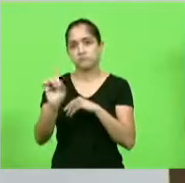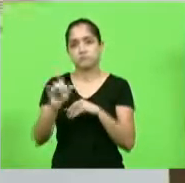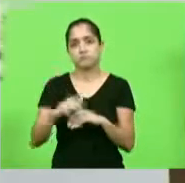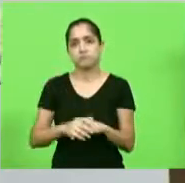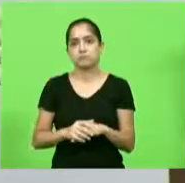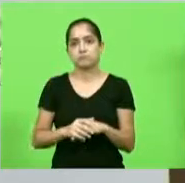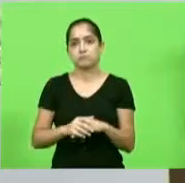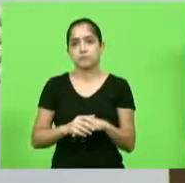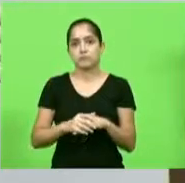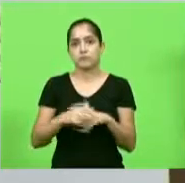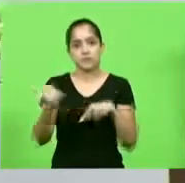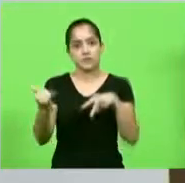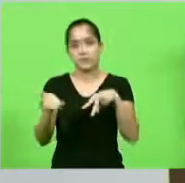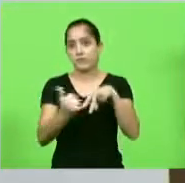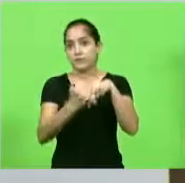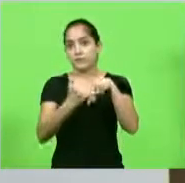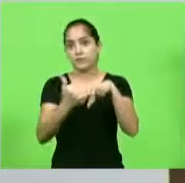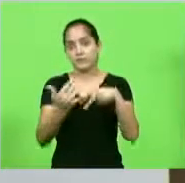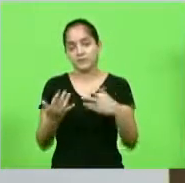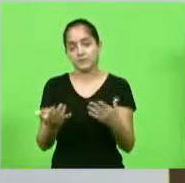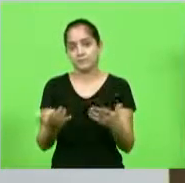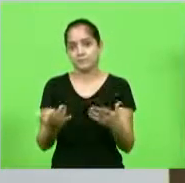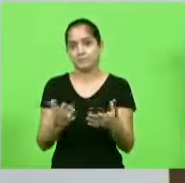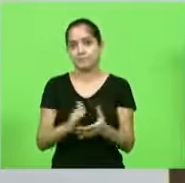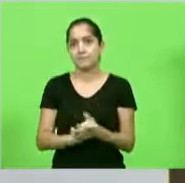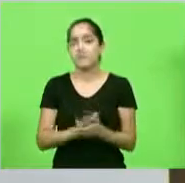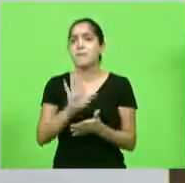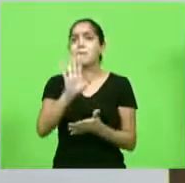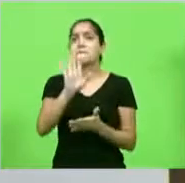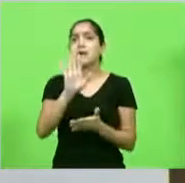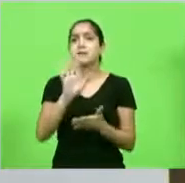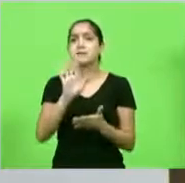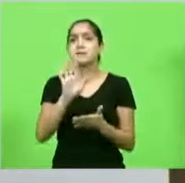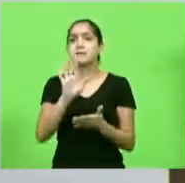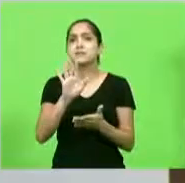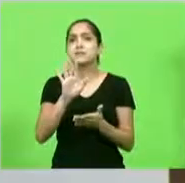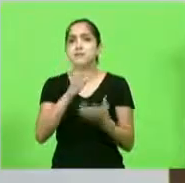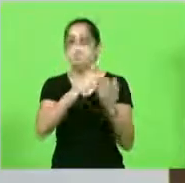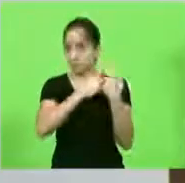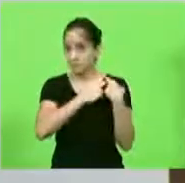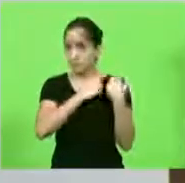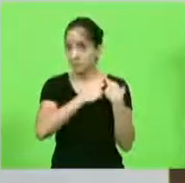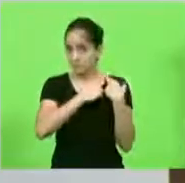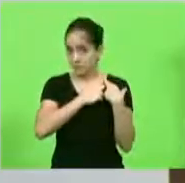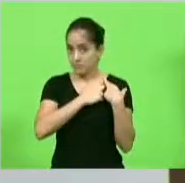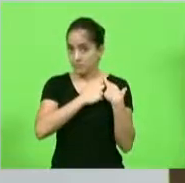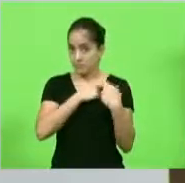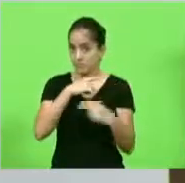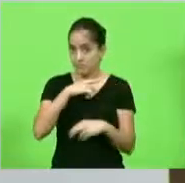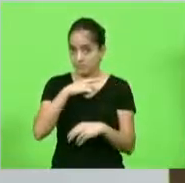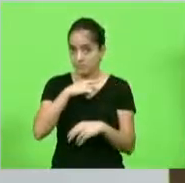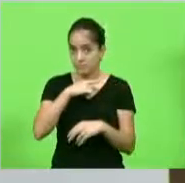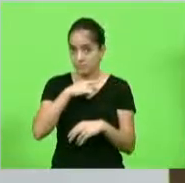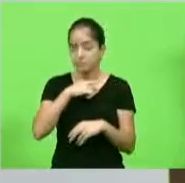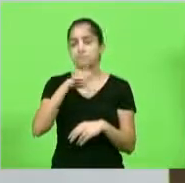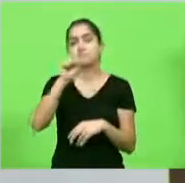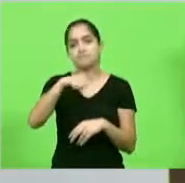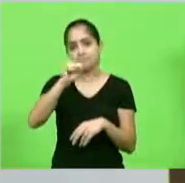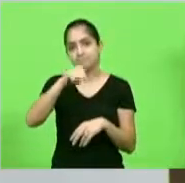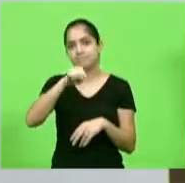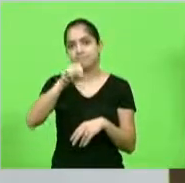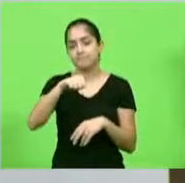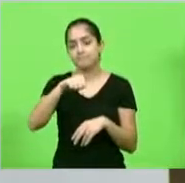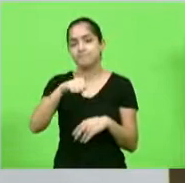o senhor foi vítima. Agora, a minha pergunta, o senhor teve responsabilidade? Sim,